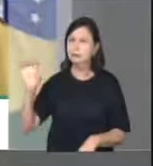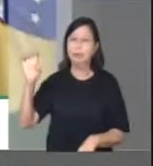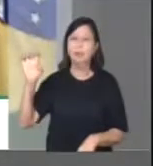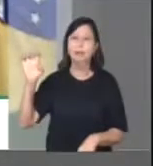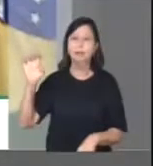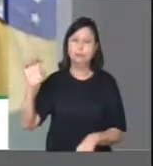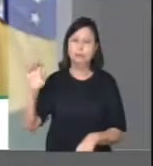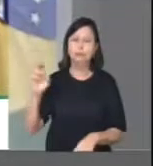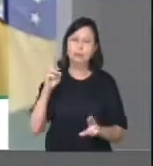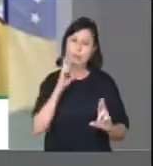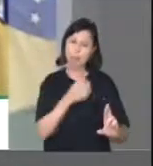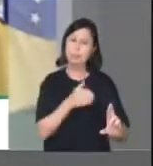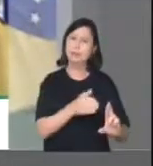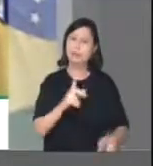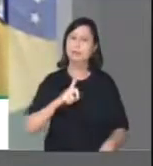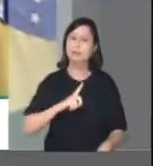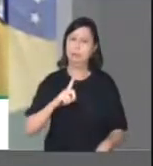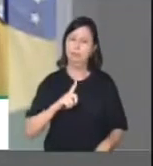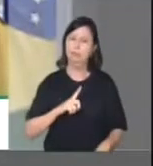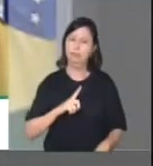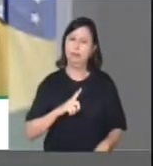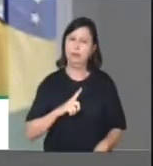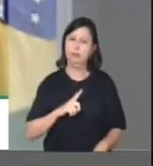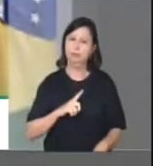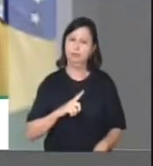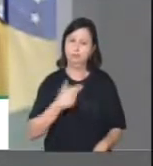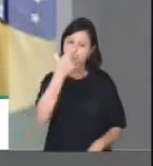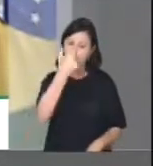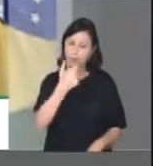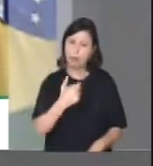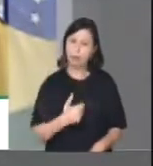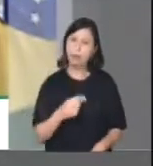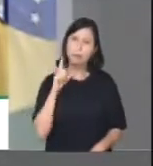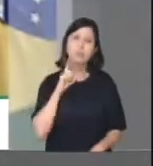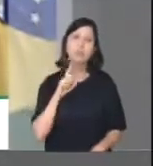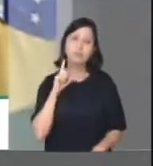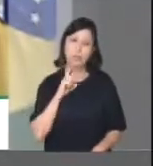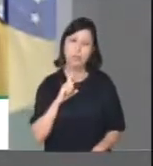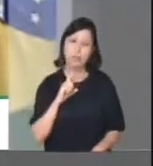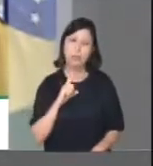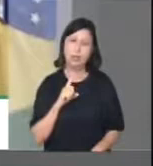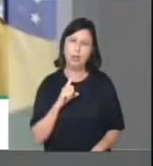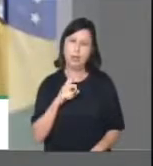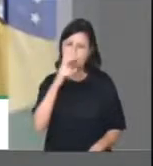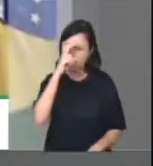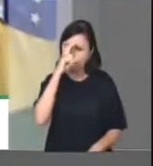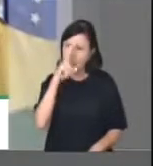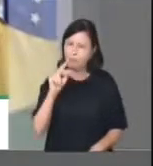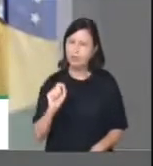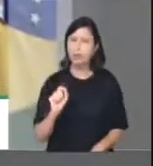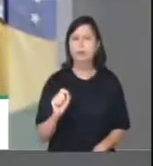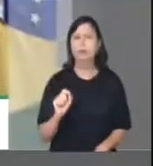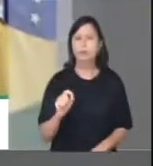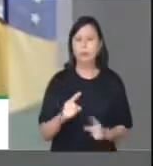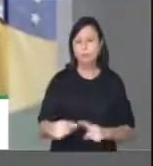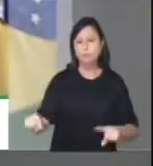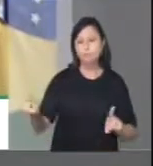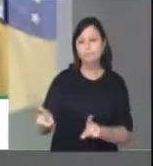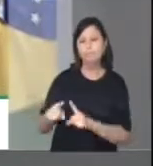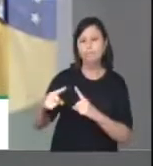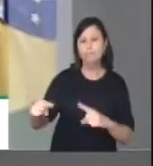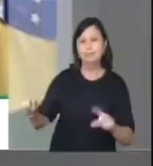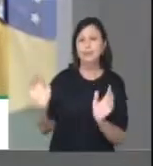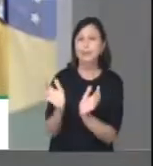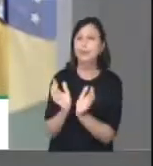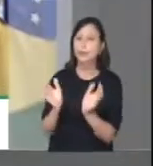essa medalha, e como eu represento o Estado de Minas Gerais, quero lembrar que um dos agraciados é a Filarmônica de Minas